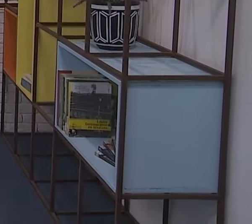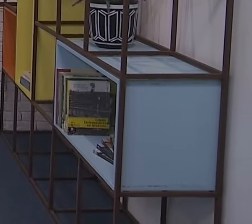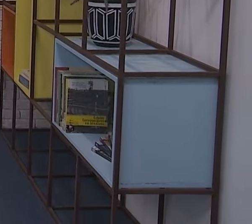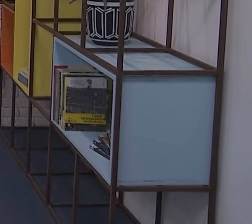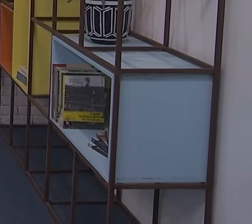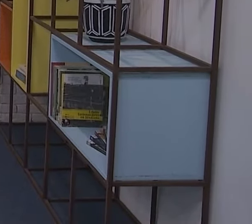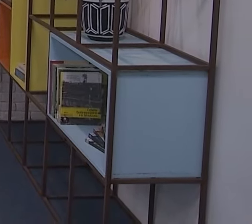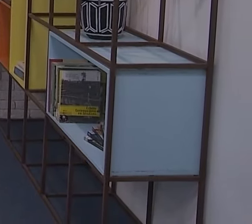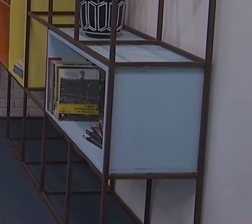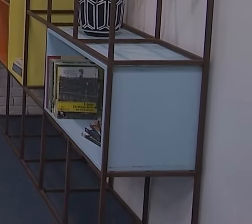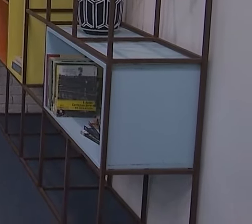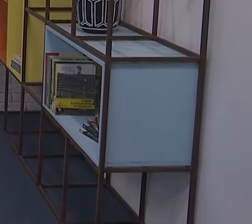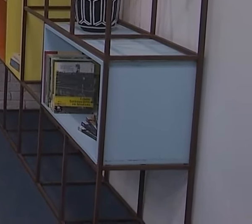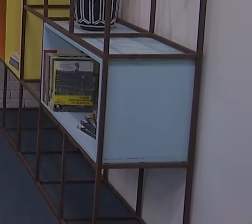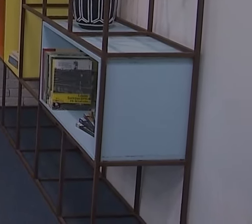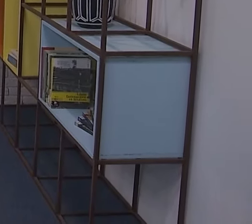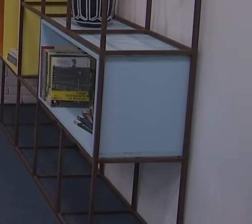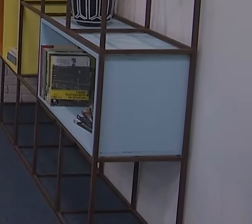Tchau.